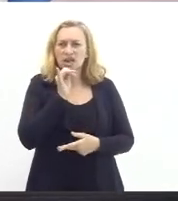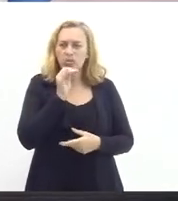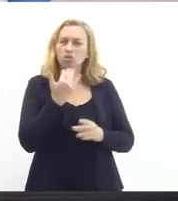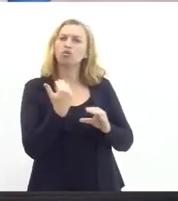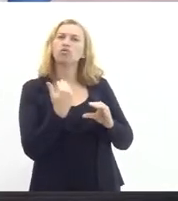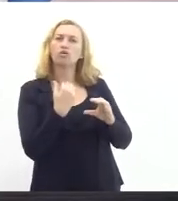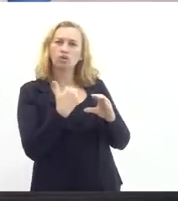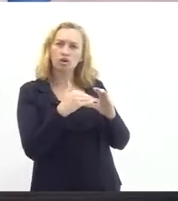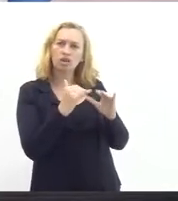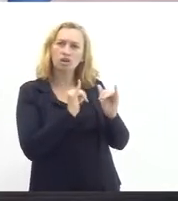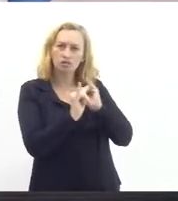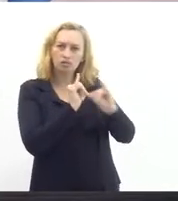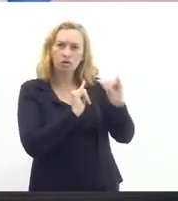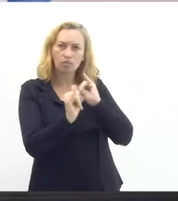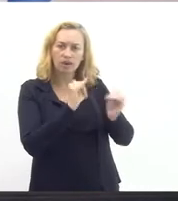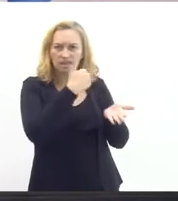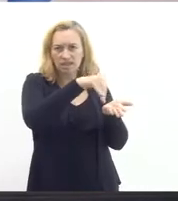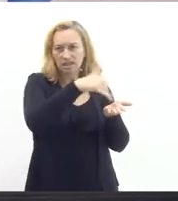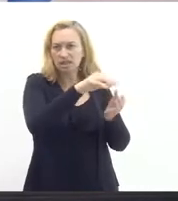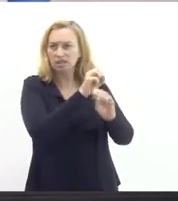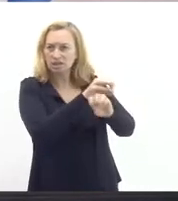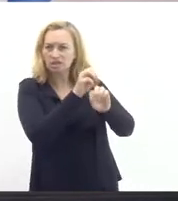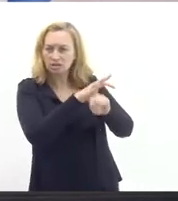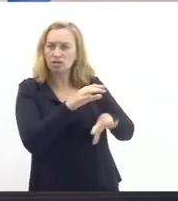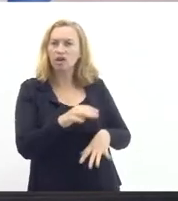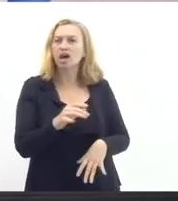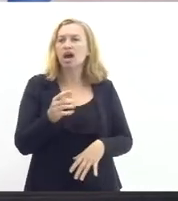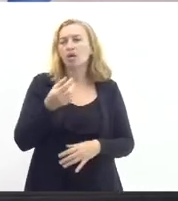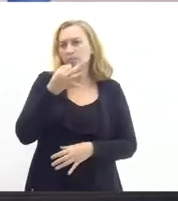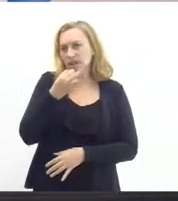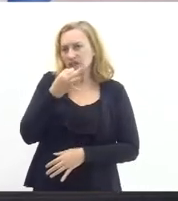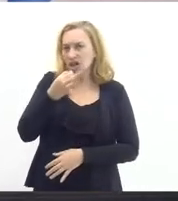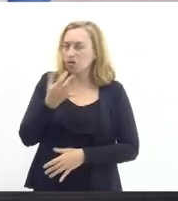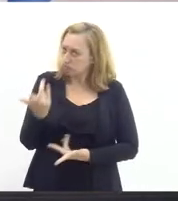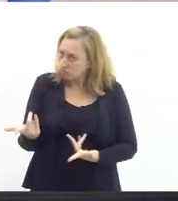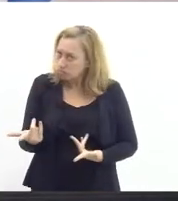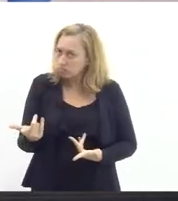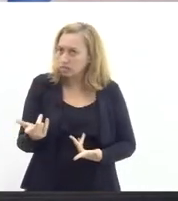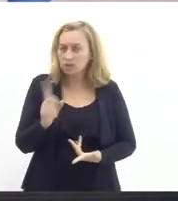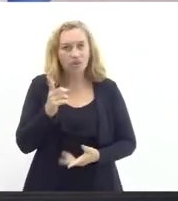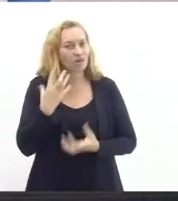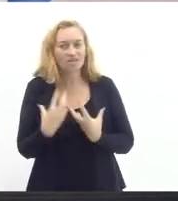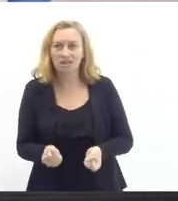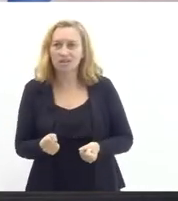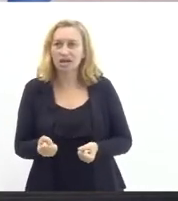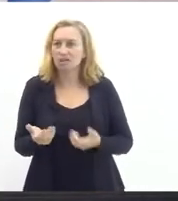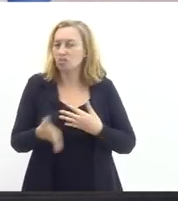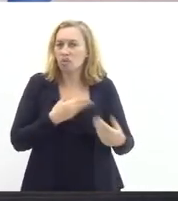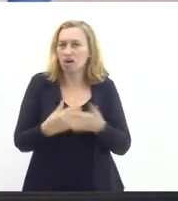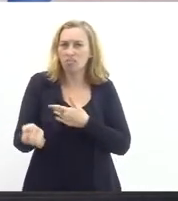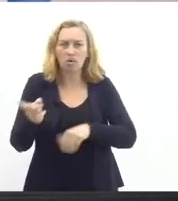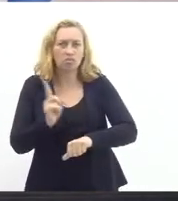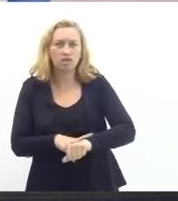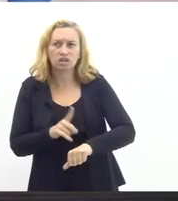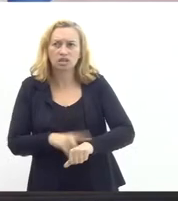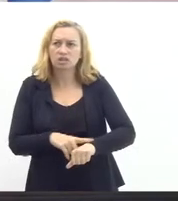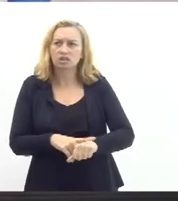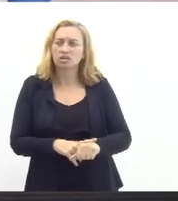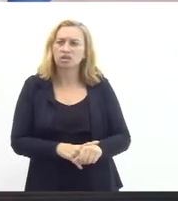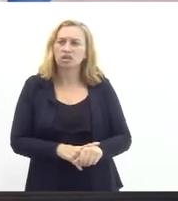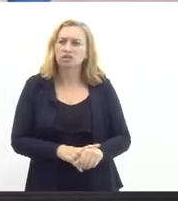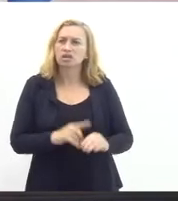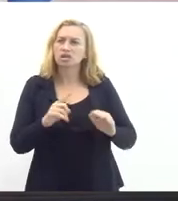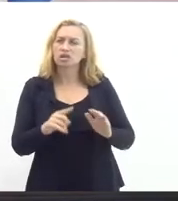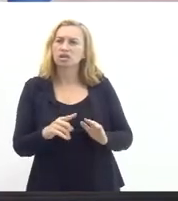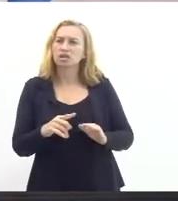exemplos que a gente tem visitado na nossa opinião é inadmissível em qualquer momento que turmas fiquem